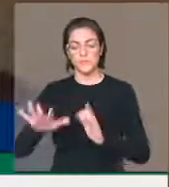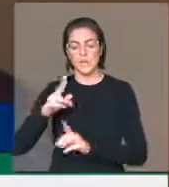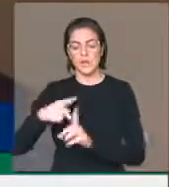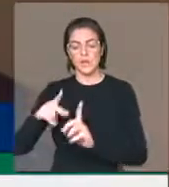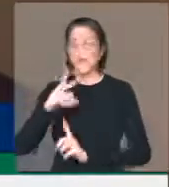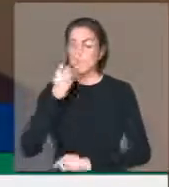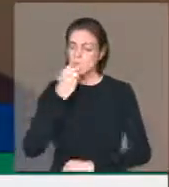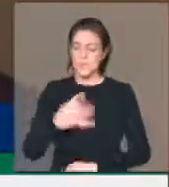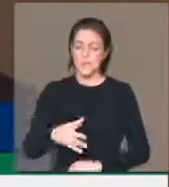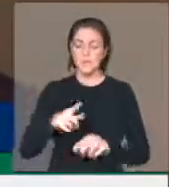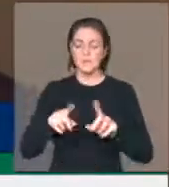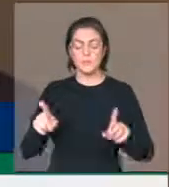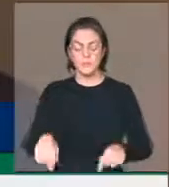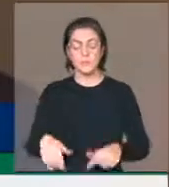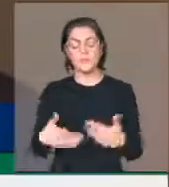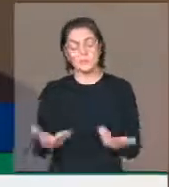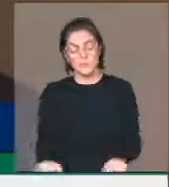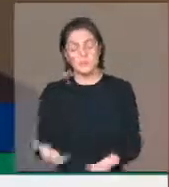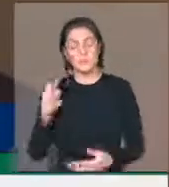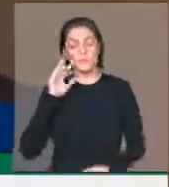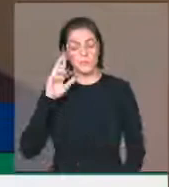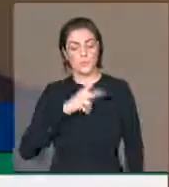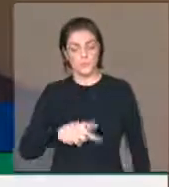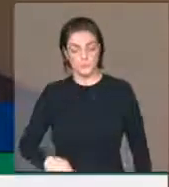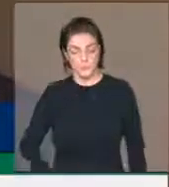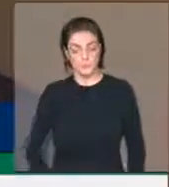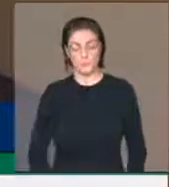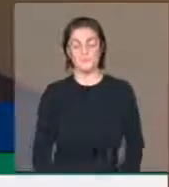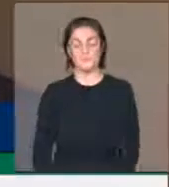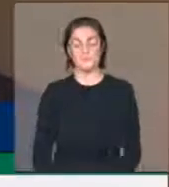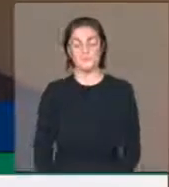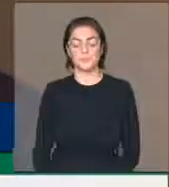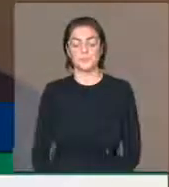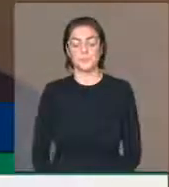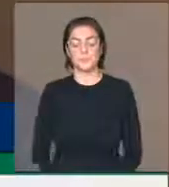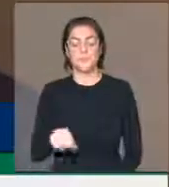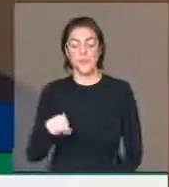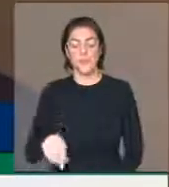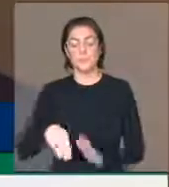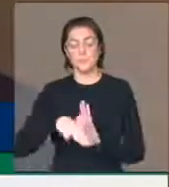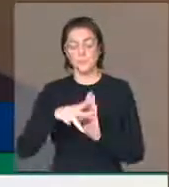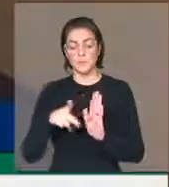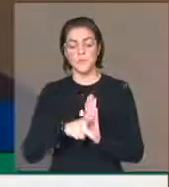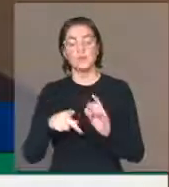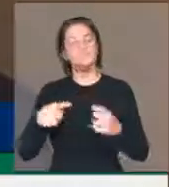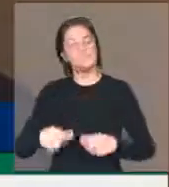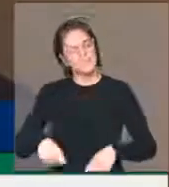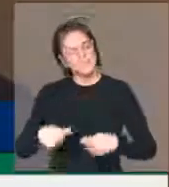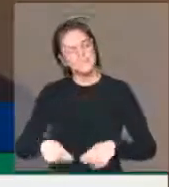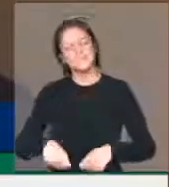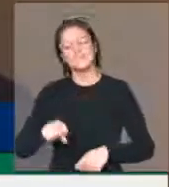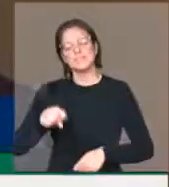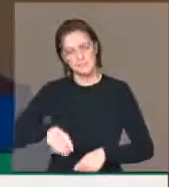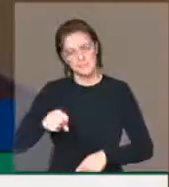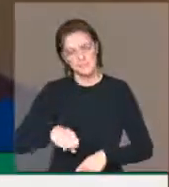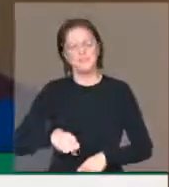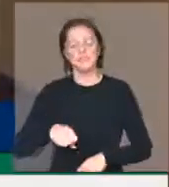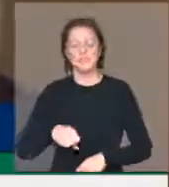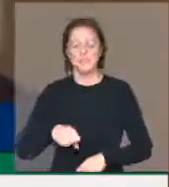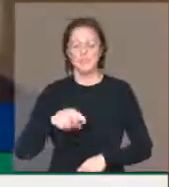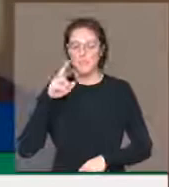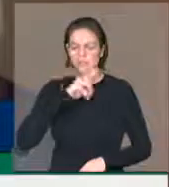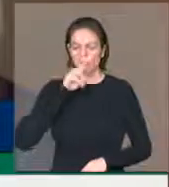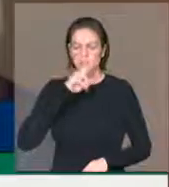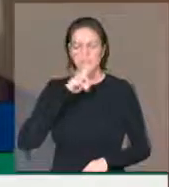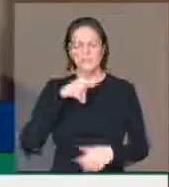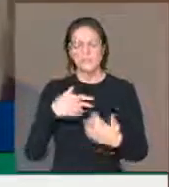também é bom para o servidor. Então, Sr. Presidente, a gente entende que essa medida provisória é necessária e ela é